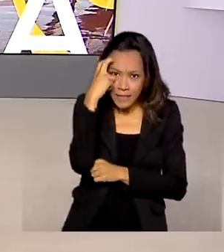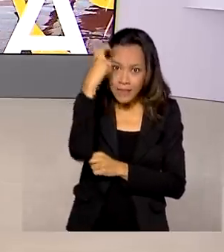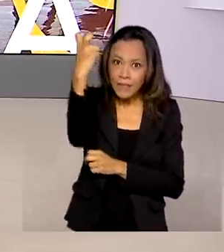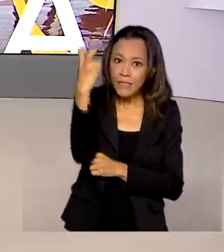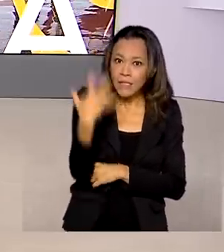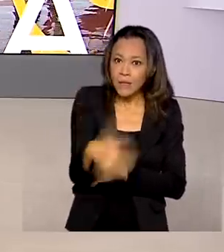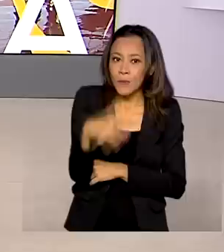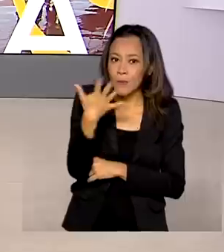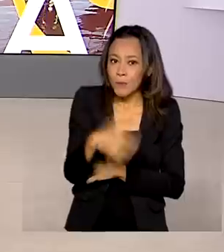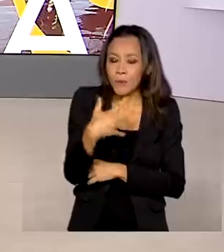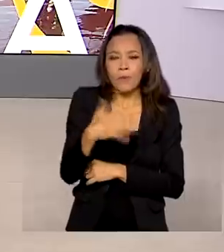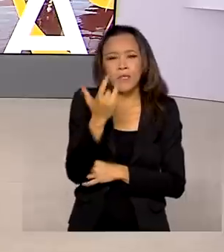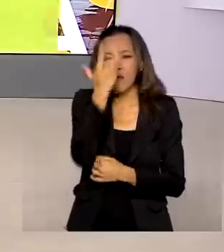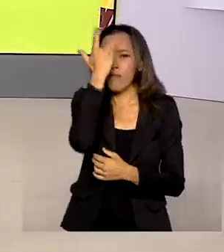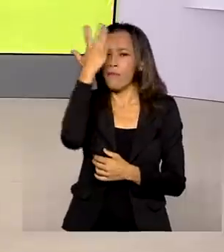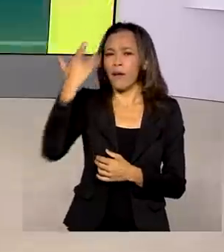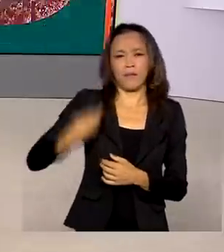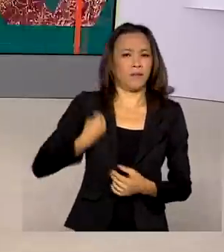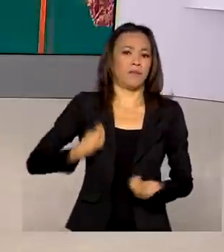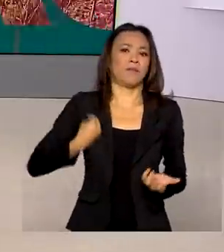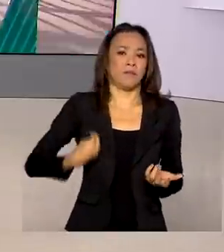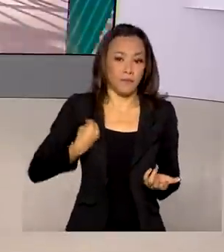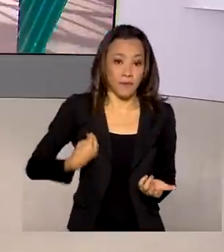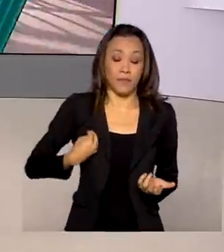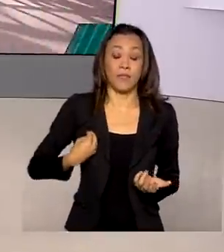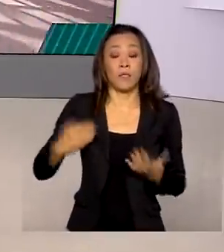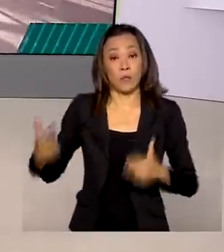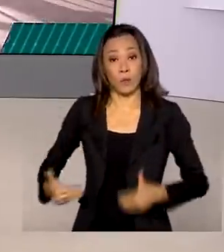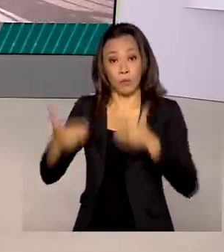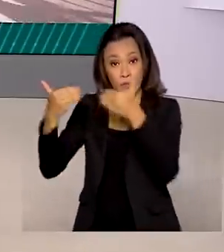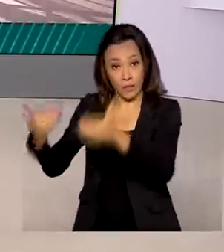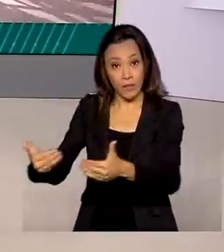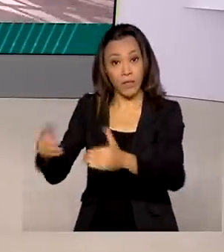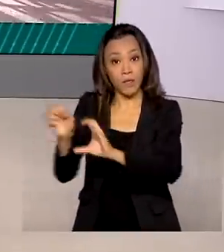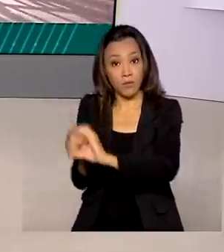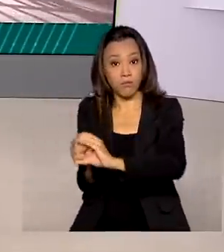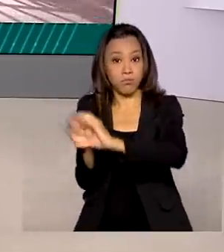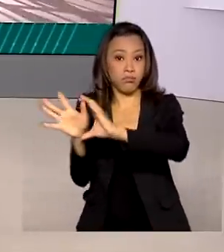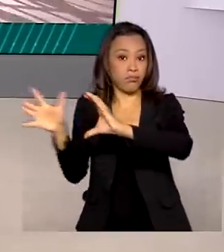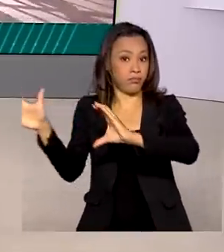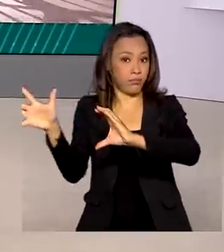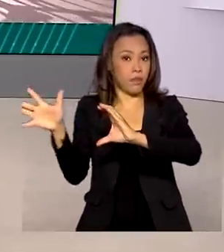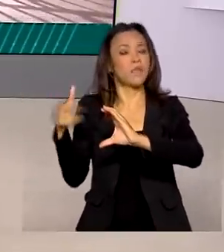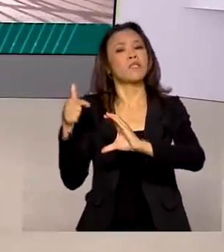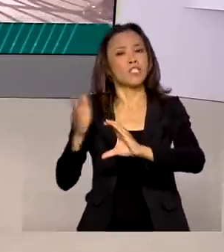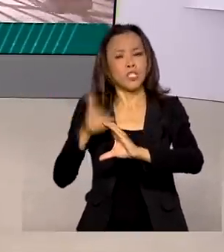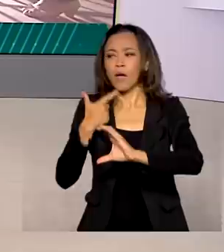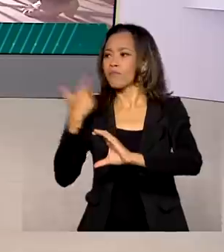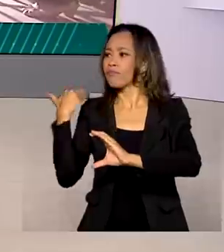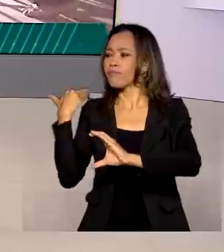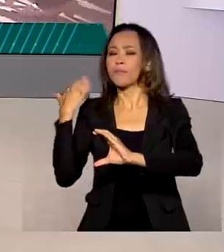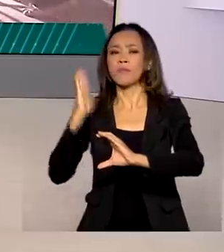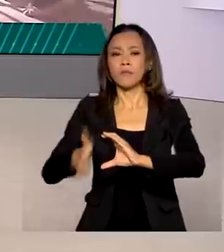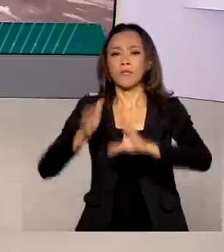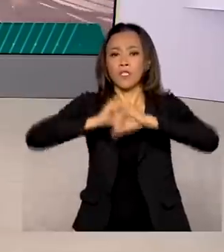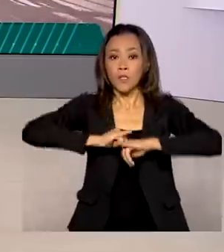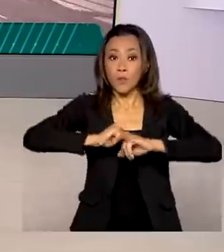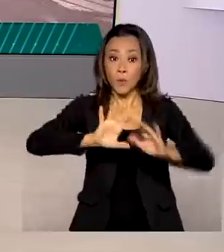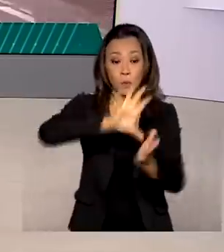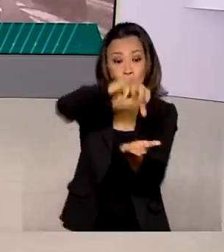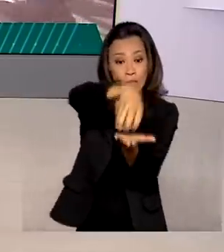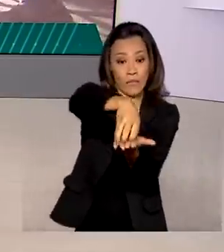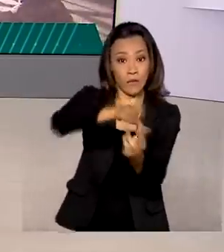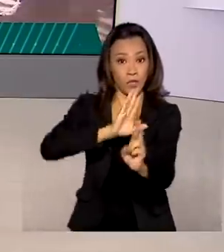dados para facilitar o nosso cotidiano. O Ministério da Ciência, Tecnologia e Inovações lançou o Centro de Referência e